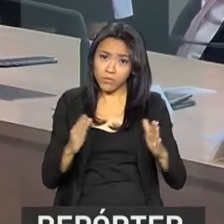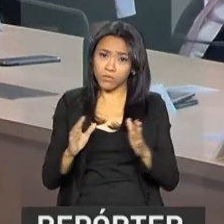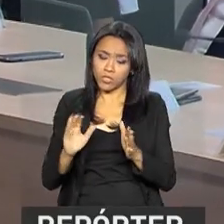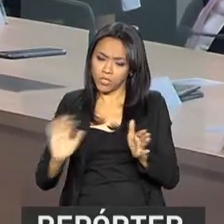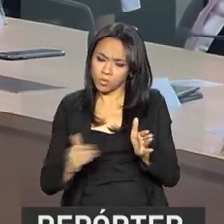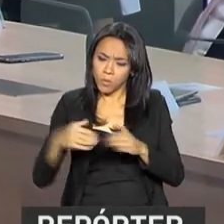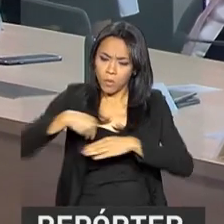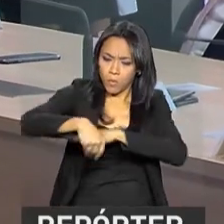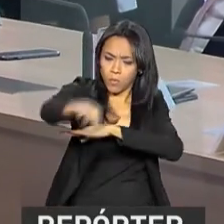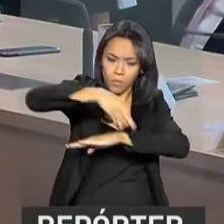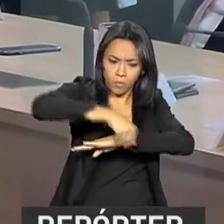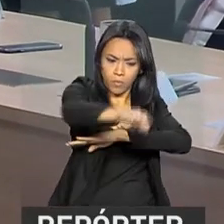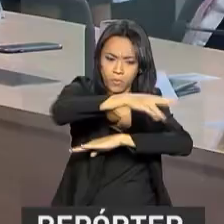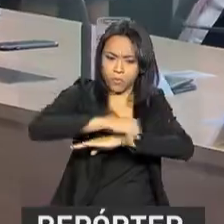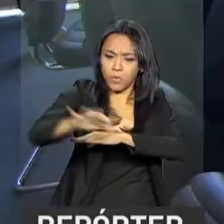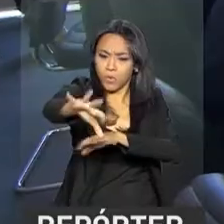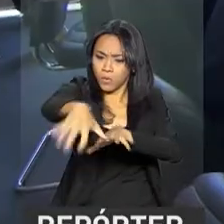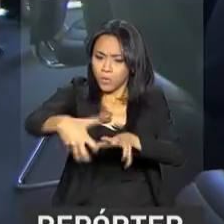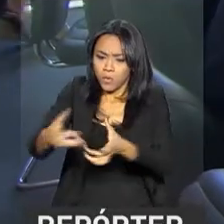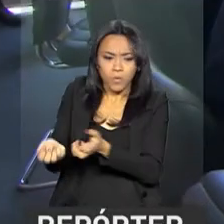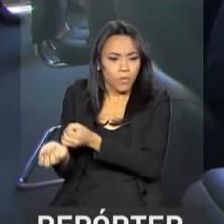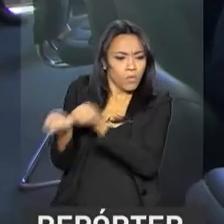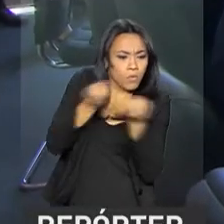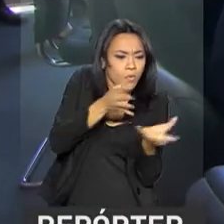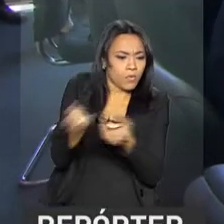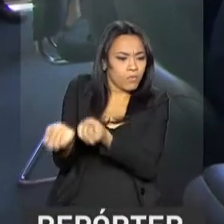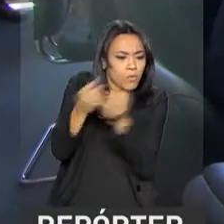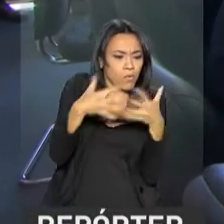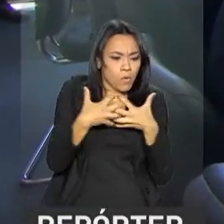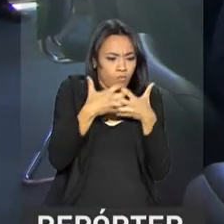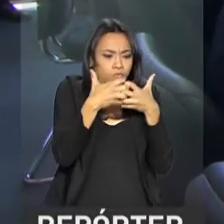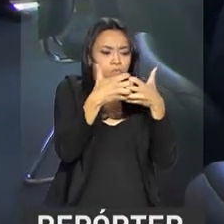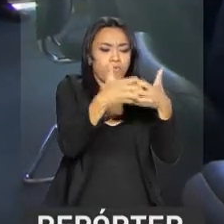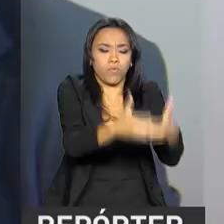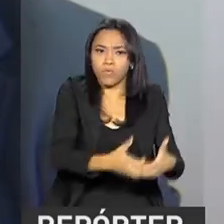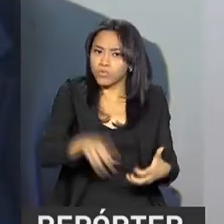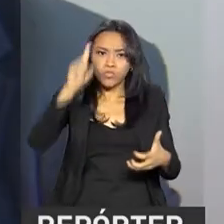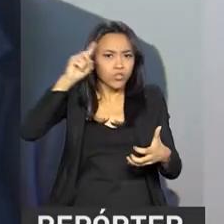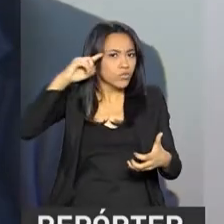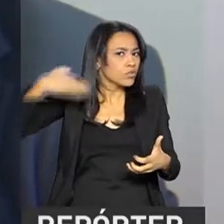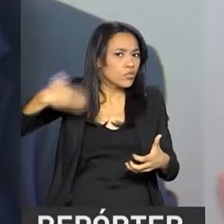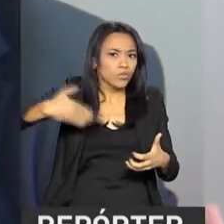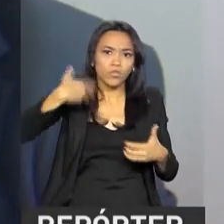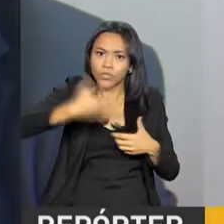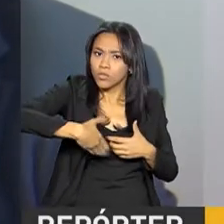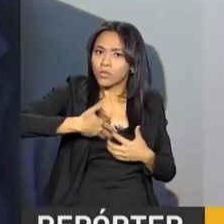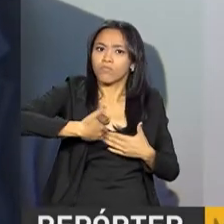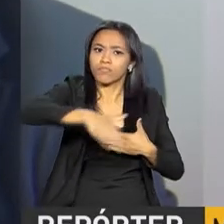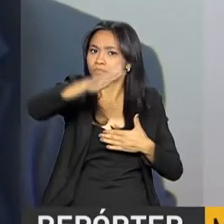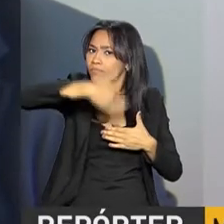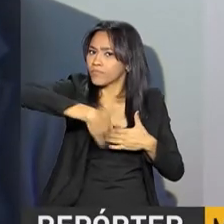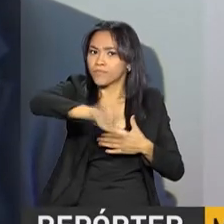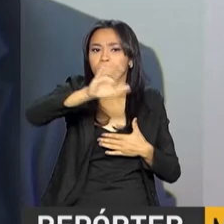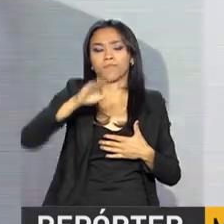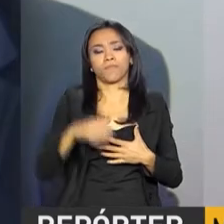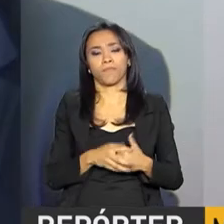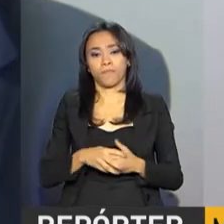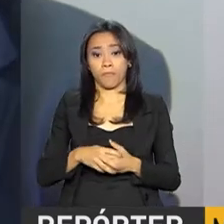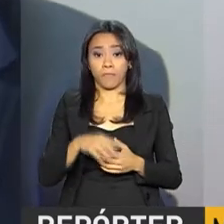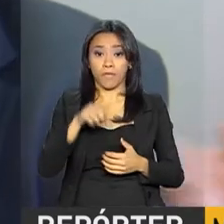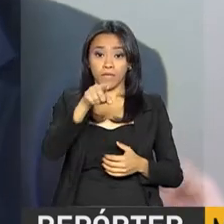cerca de 1.500 caminhões trafegam diariamente pela estrada. Desenvolver o Arco Norte é estratégico para o país.